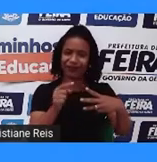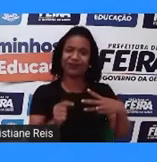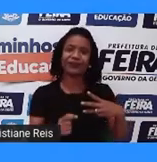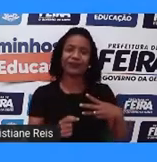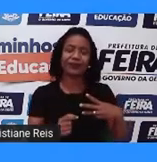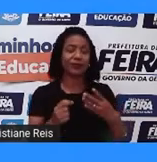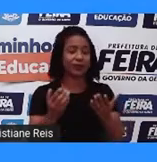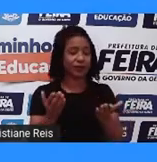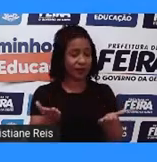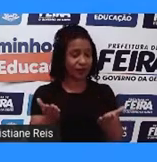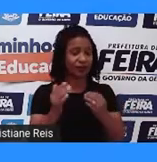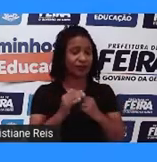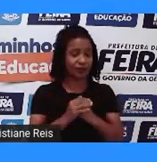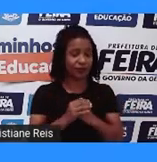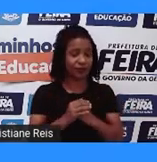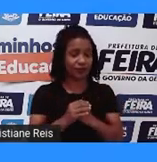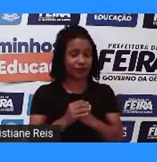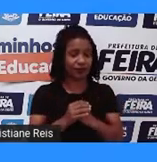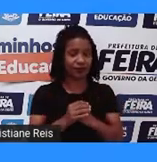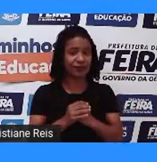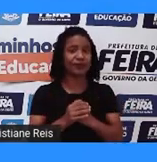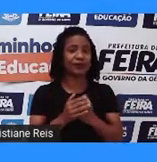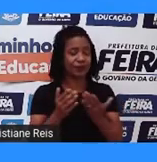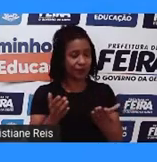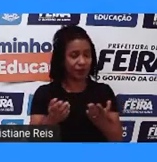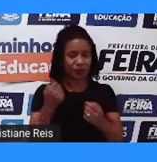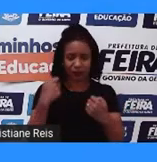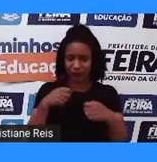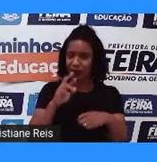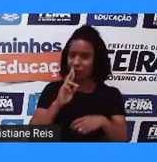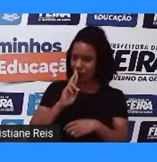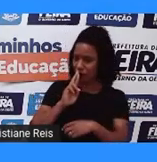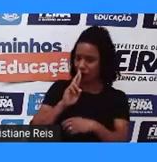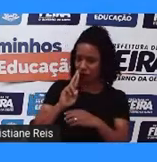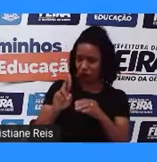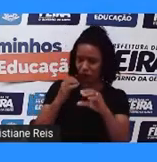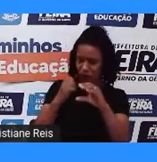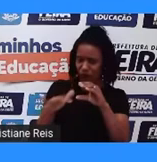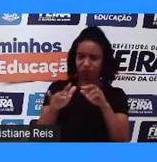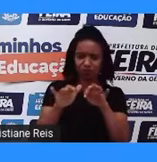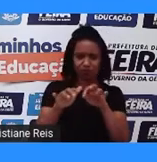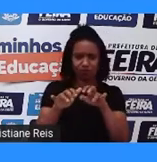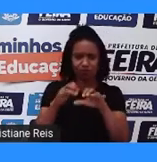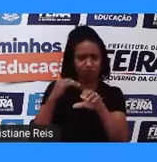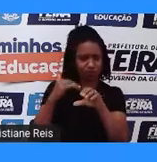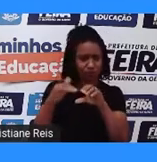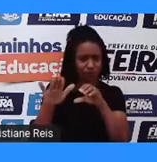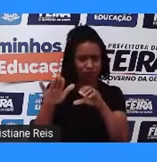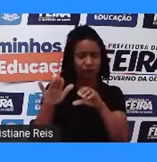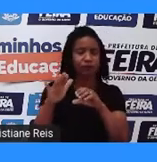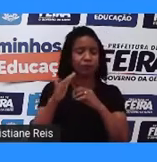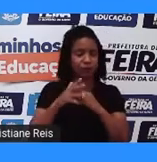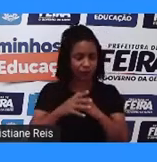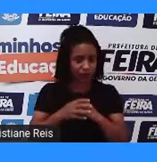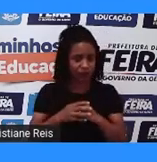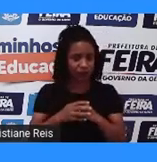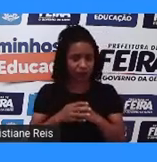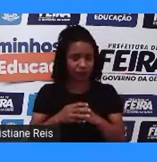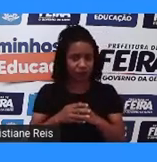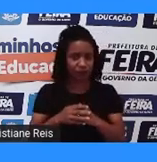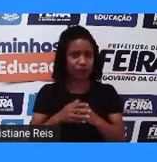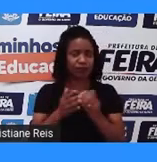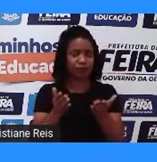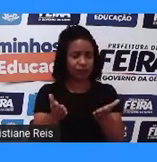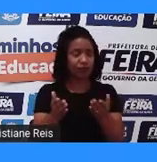Neste caso aqui, a gente deve reply, né? Responder ao e-mail e dizer que